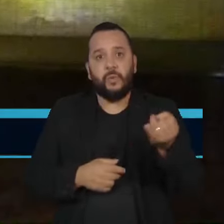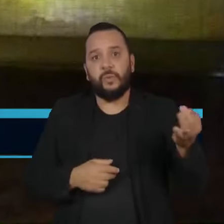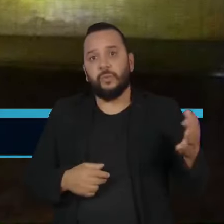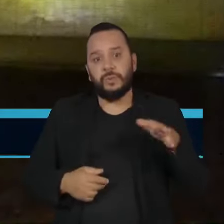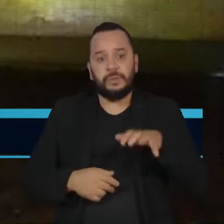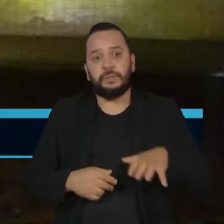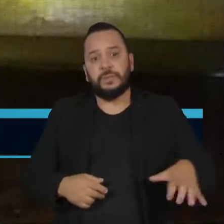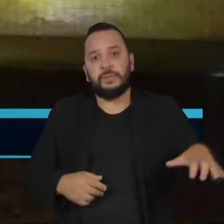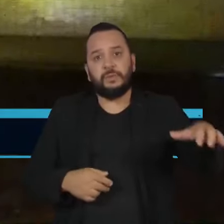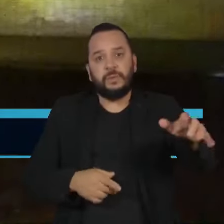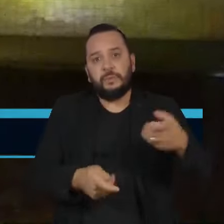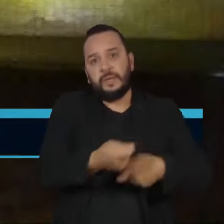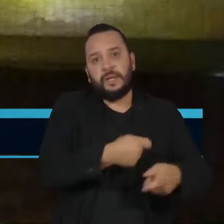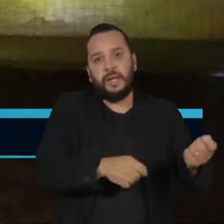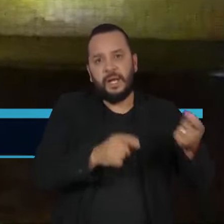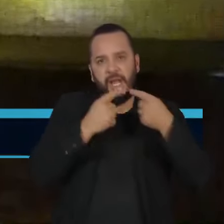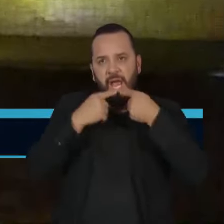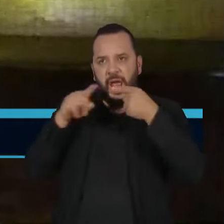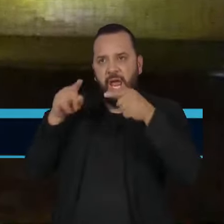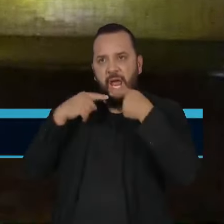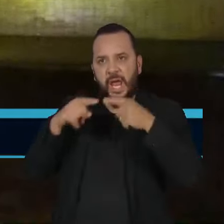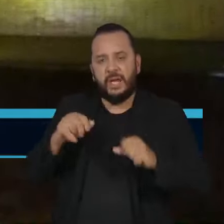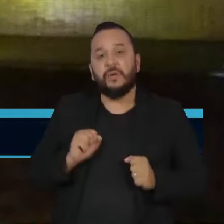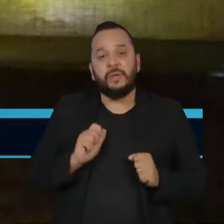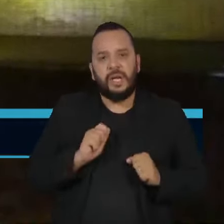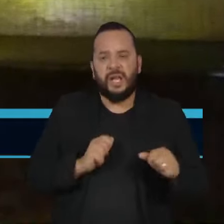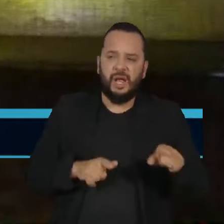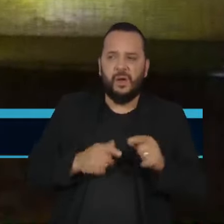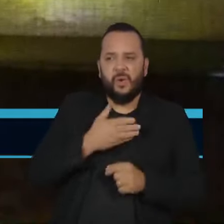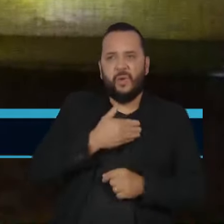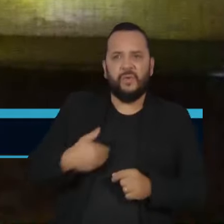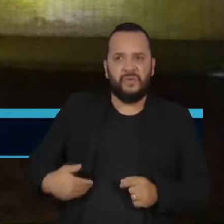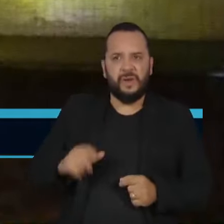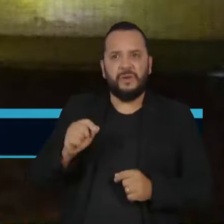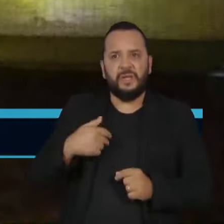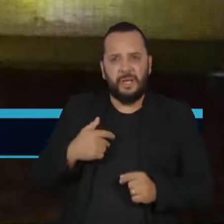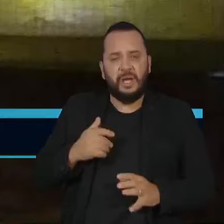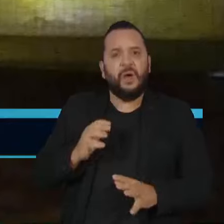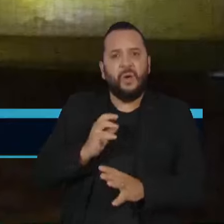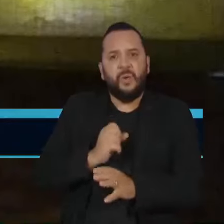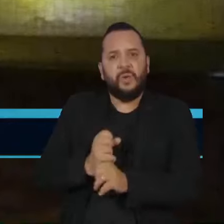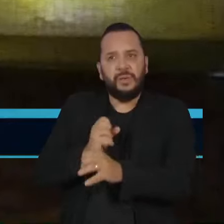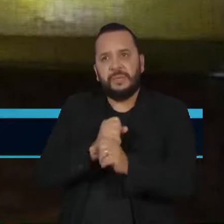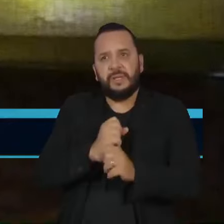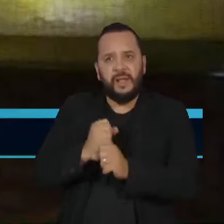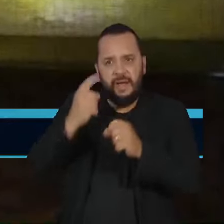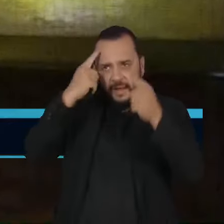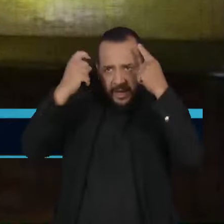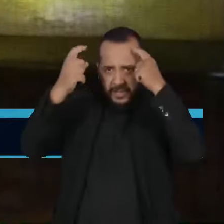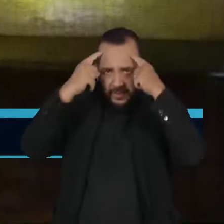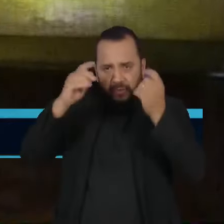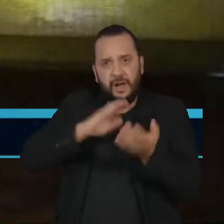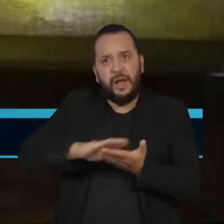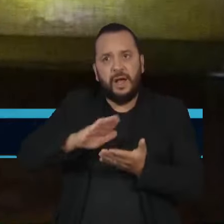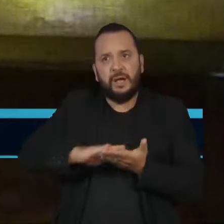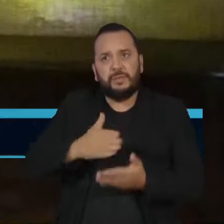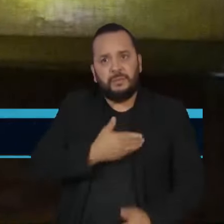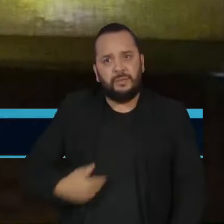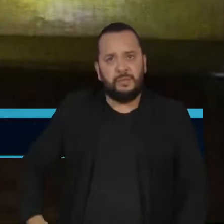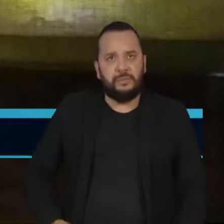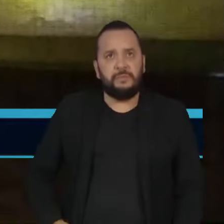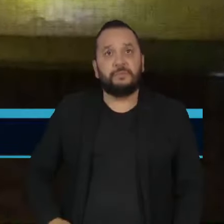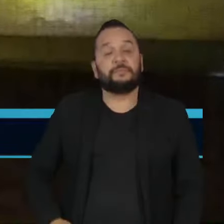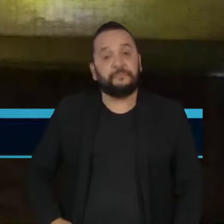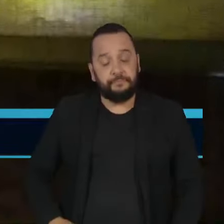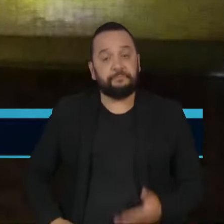setores do mercado, de que o governo estaria praticando contabilidade criativa com as contas públicas. Dário